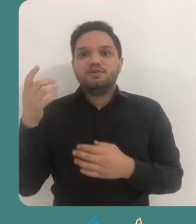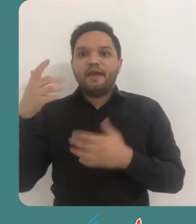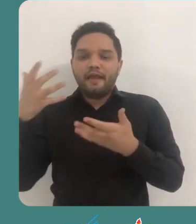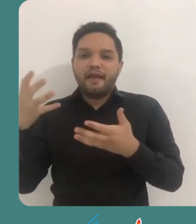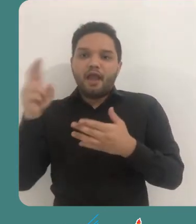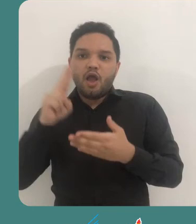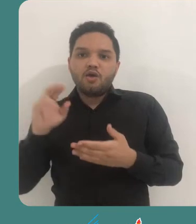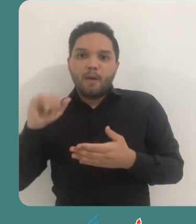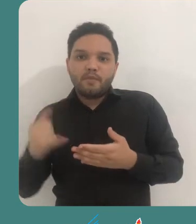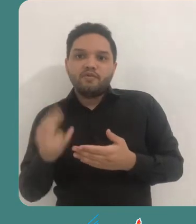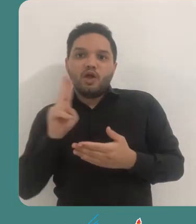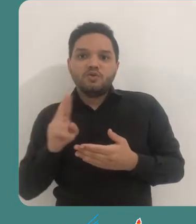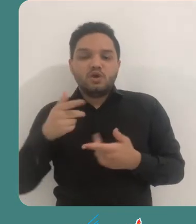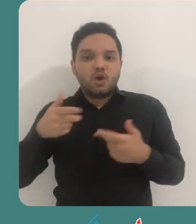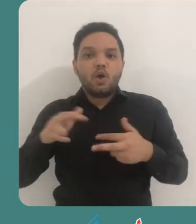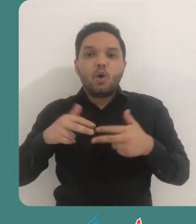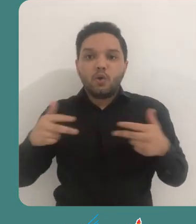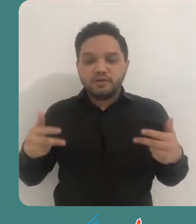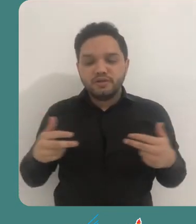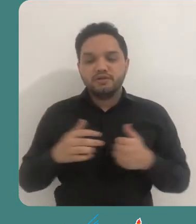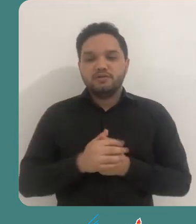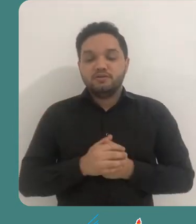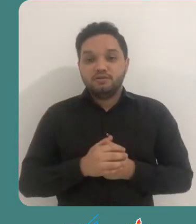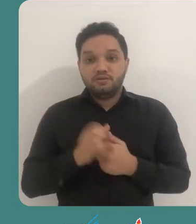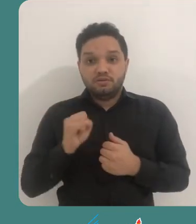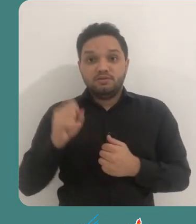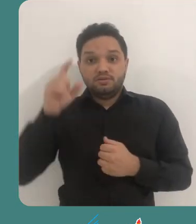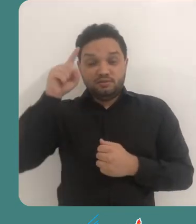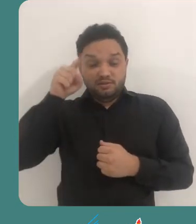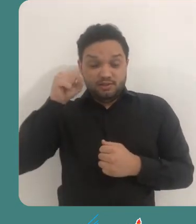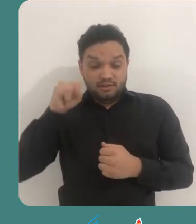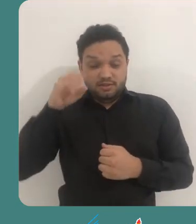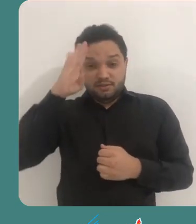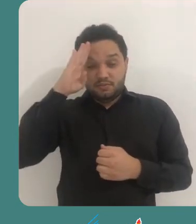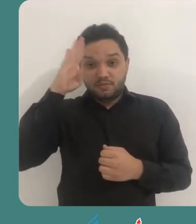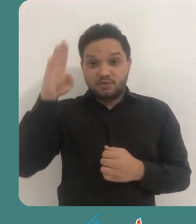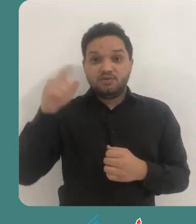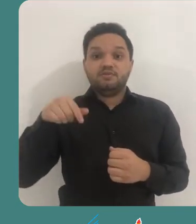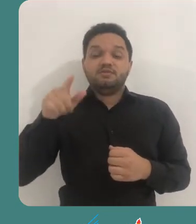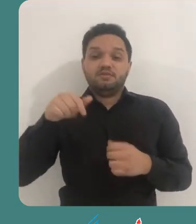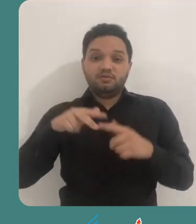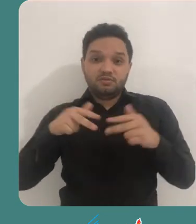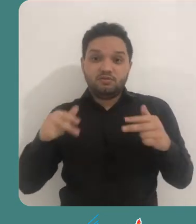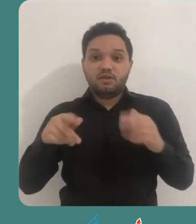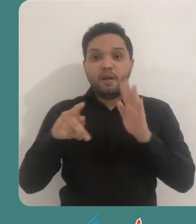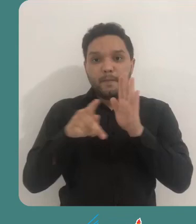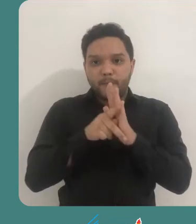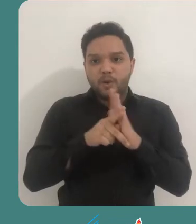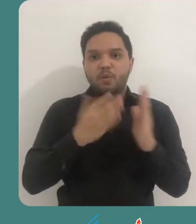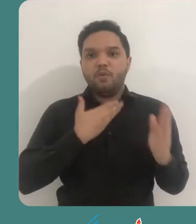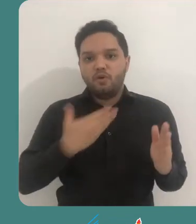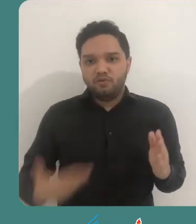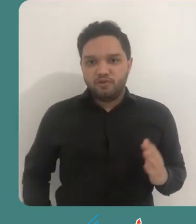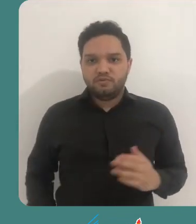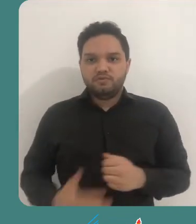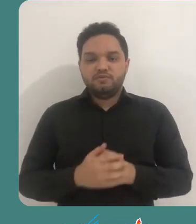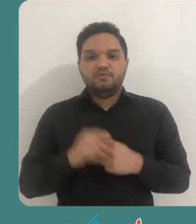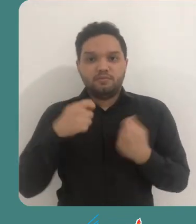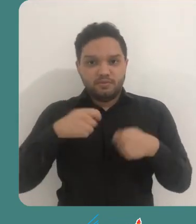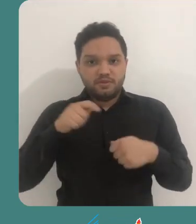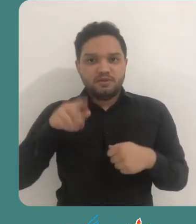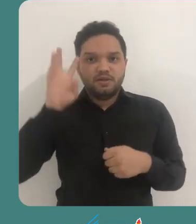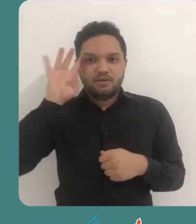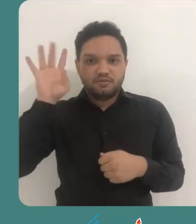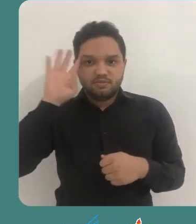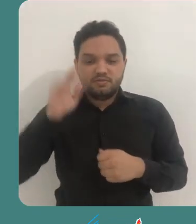dos nossos materiais, principalmente quando esses são produzidos a partir de recursos públicos. Então,